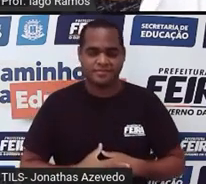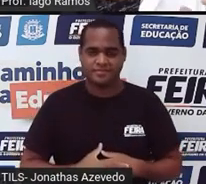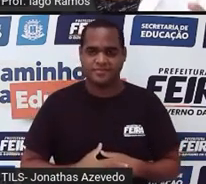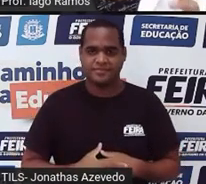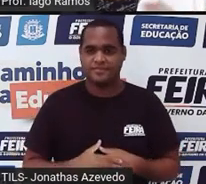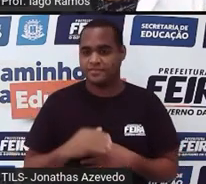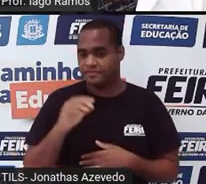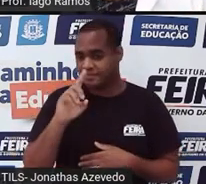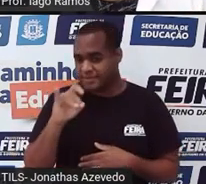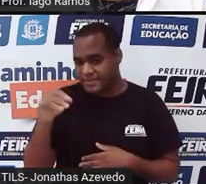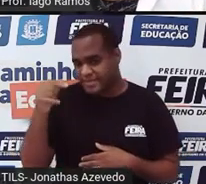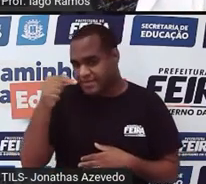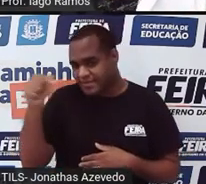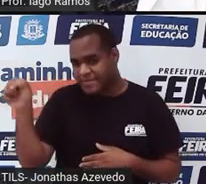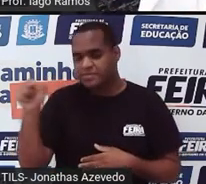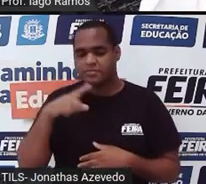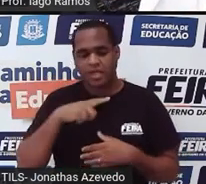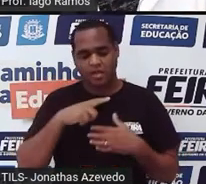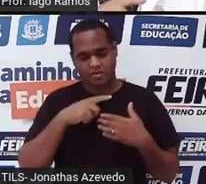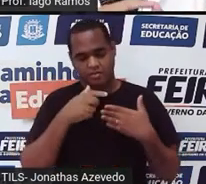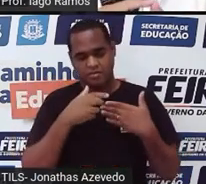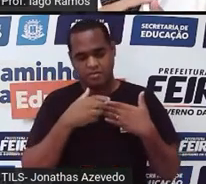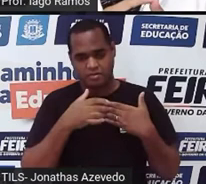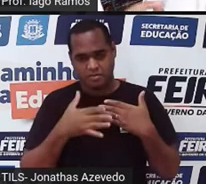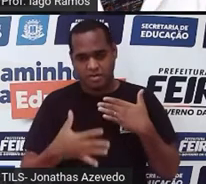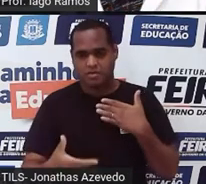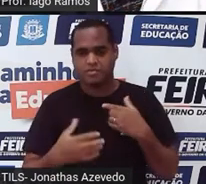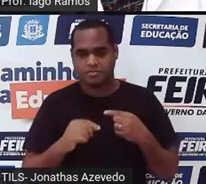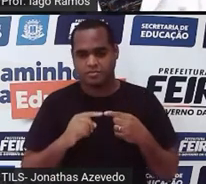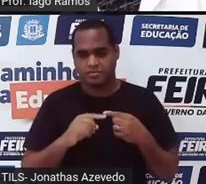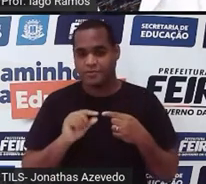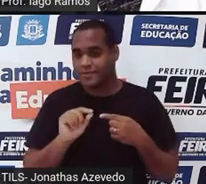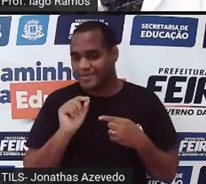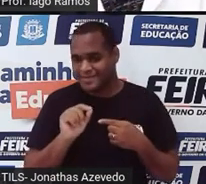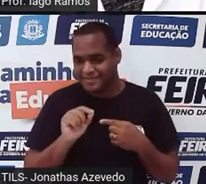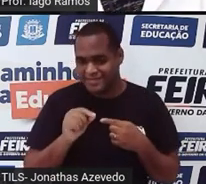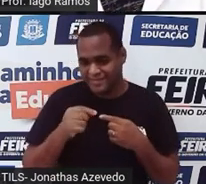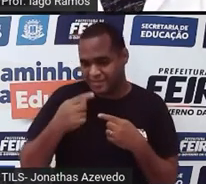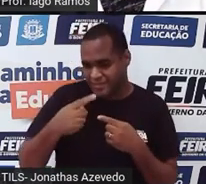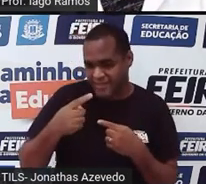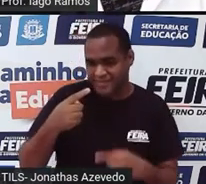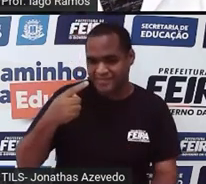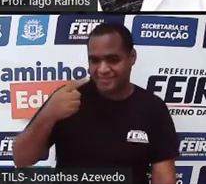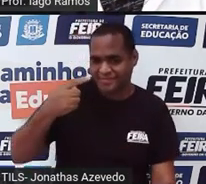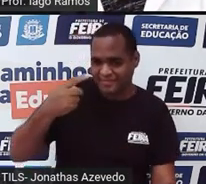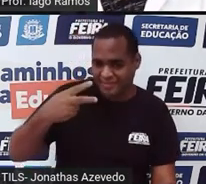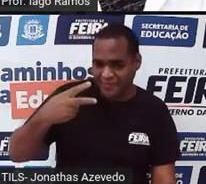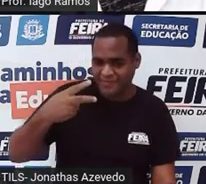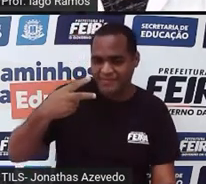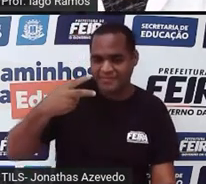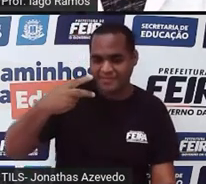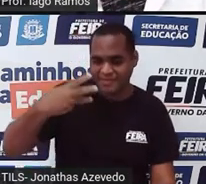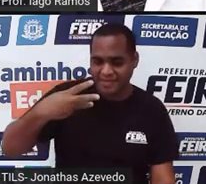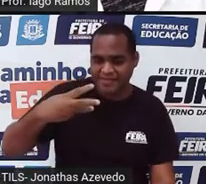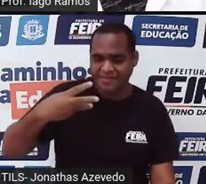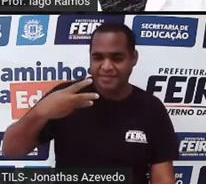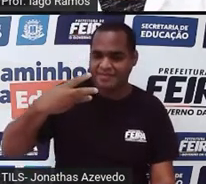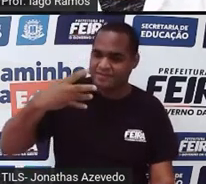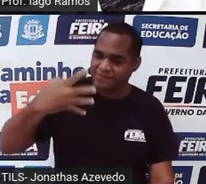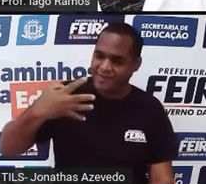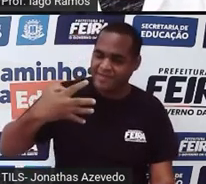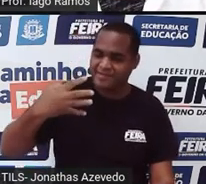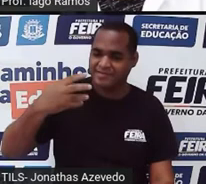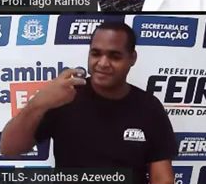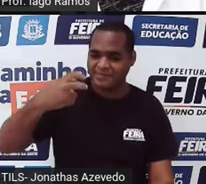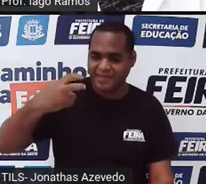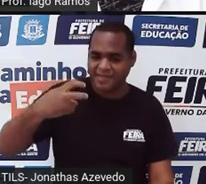formam uma sequência, onde a gente tem o primeiro dia da semana, o segundo, o terceiro, o quarto,